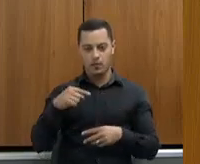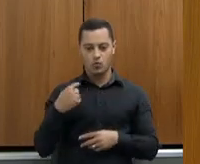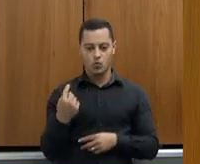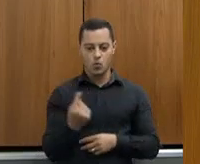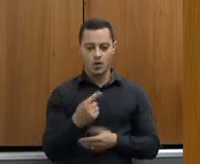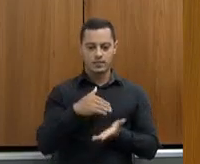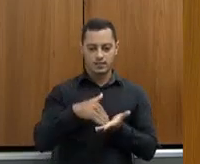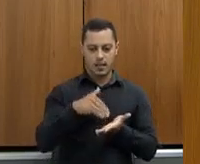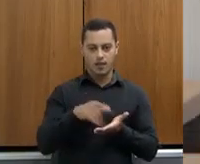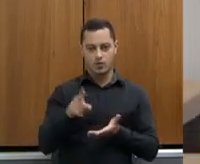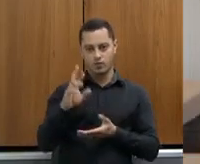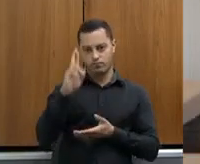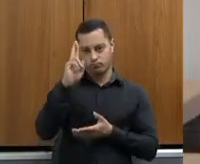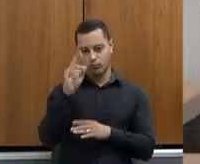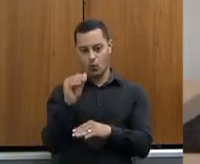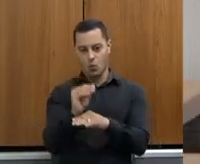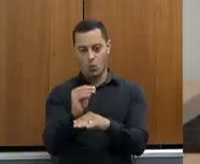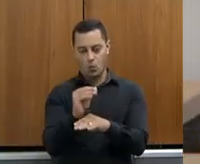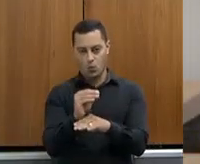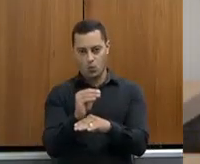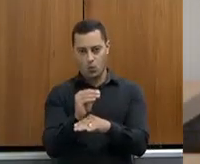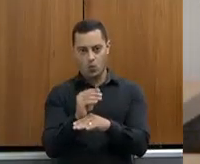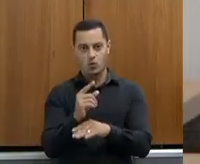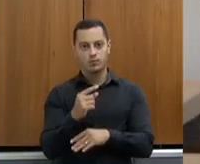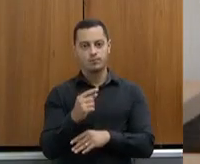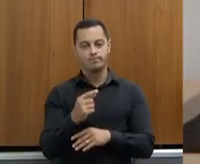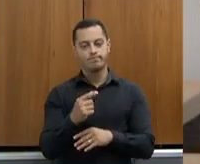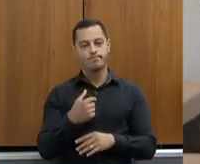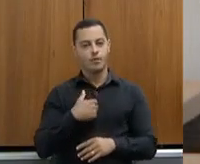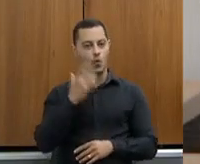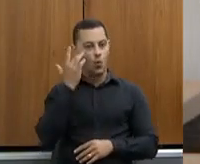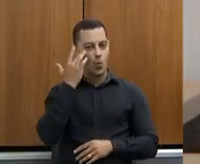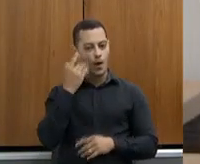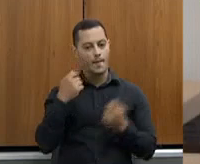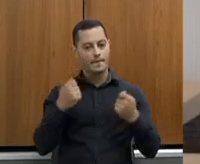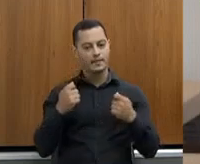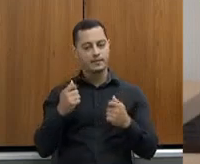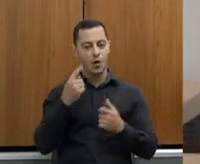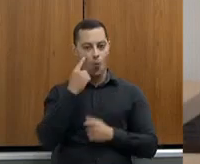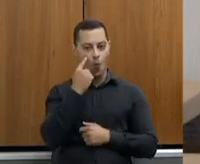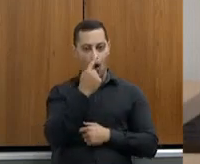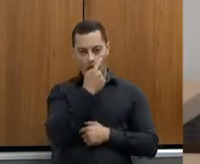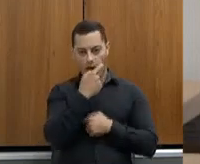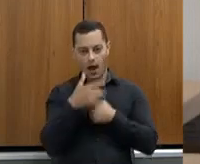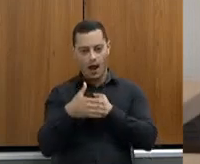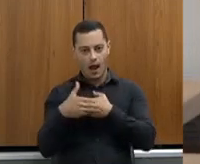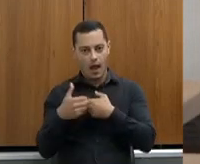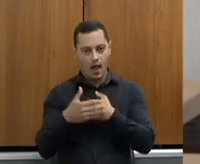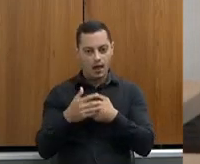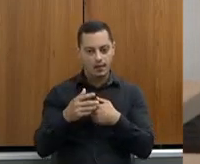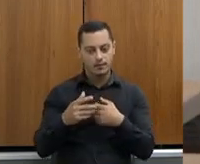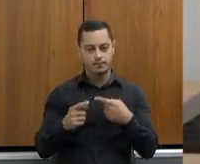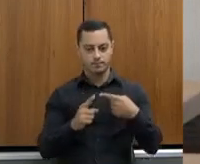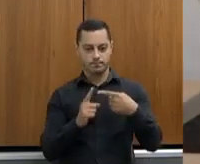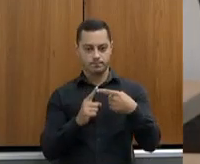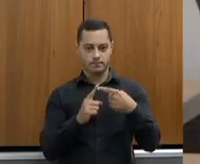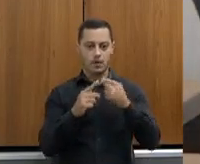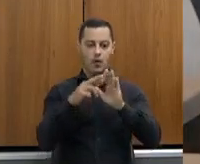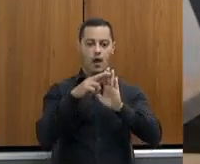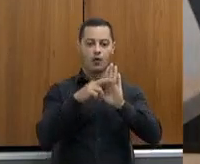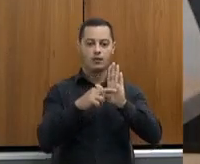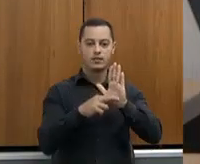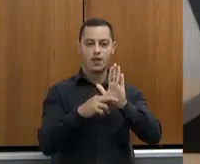você cuida, que eu acho que a gente precisa olhar com certo carinho. Uma é a questão da regularização